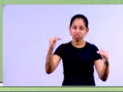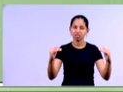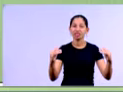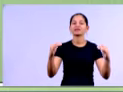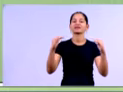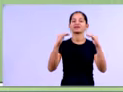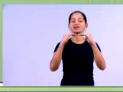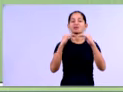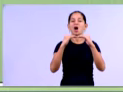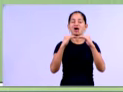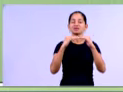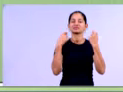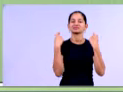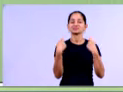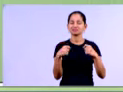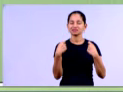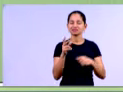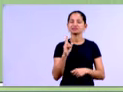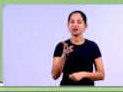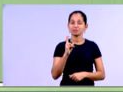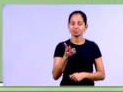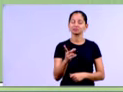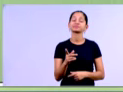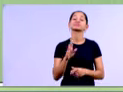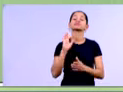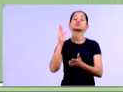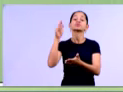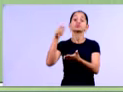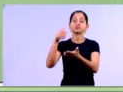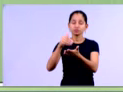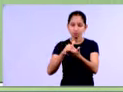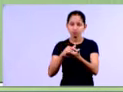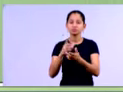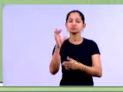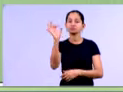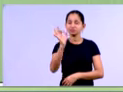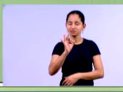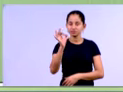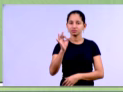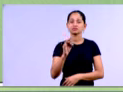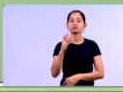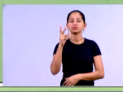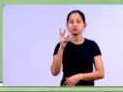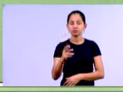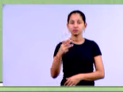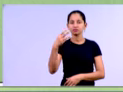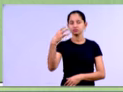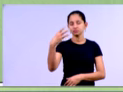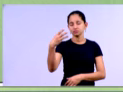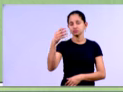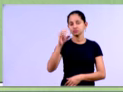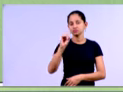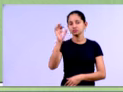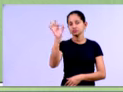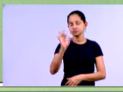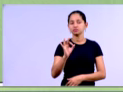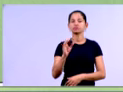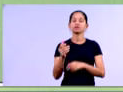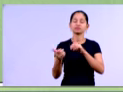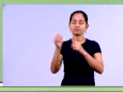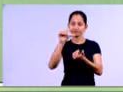do passivo aqui lá embaixo, nós vamos ter um percentual de 30,83% com análise vertical,